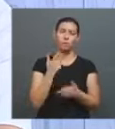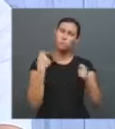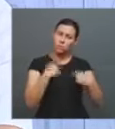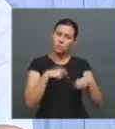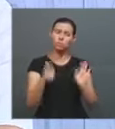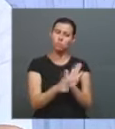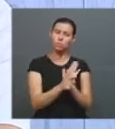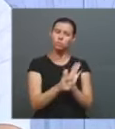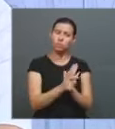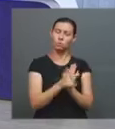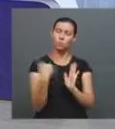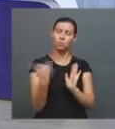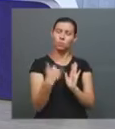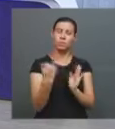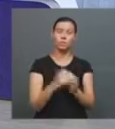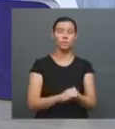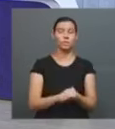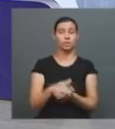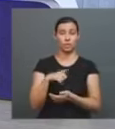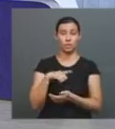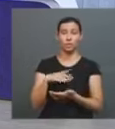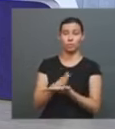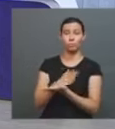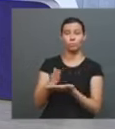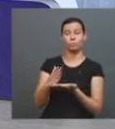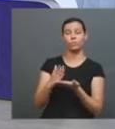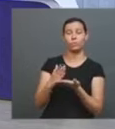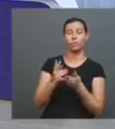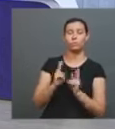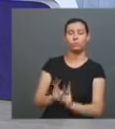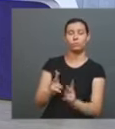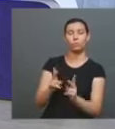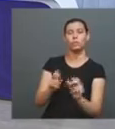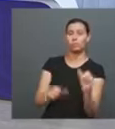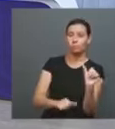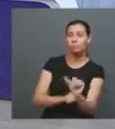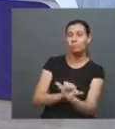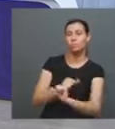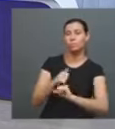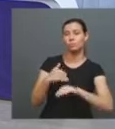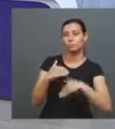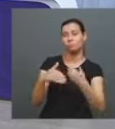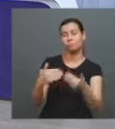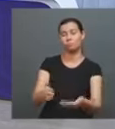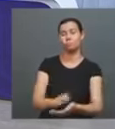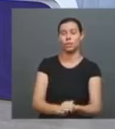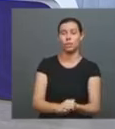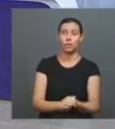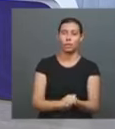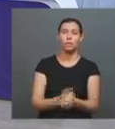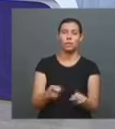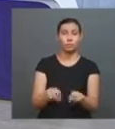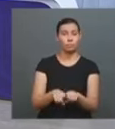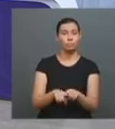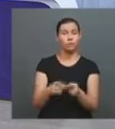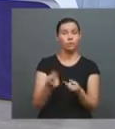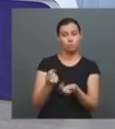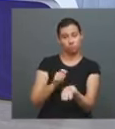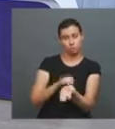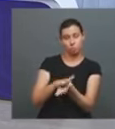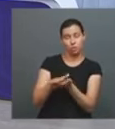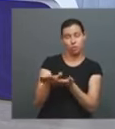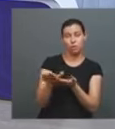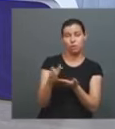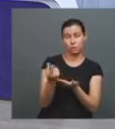Mas existe essa resistência, mas já está começando a mudar. E, claro, isso tem um custo também, gente deixando de